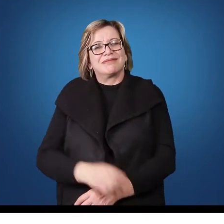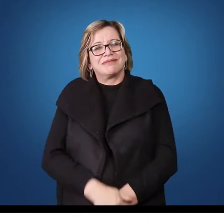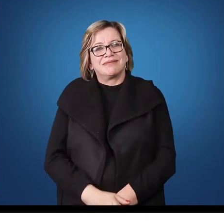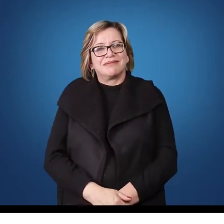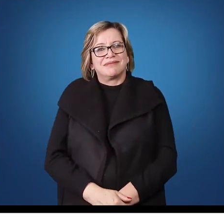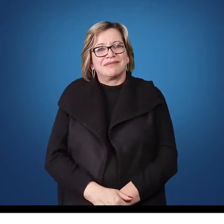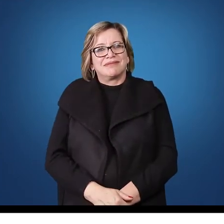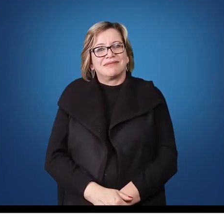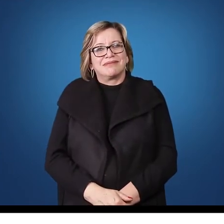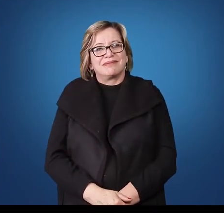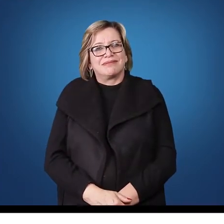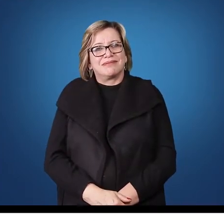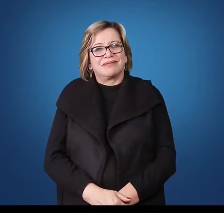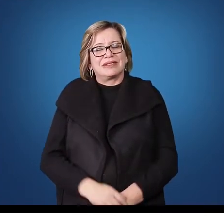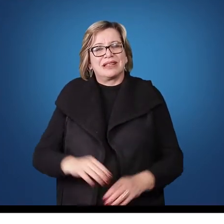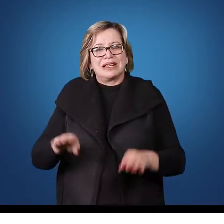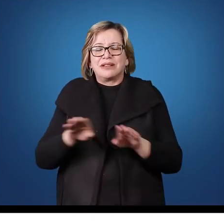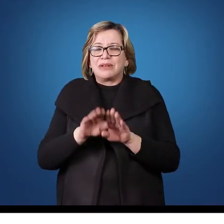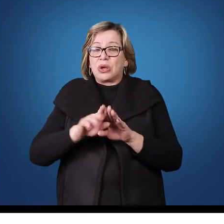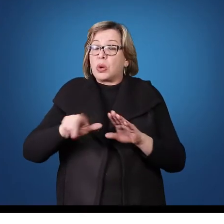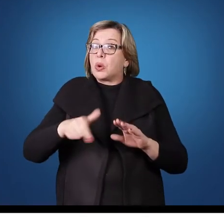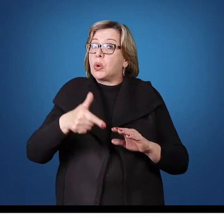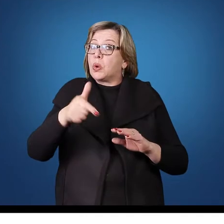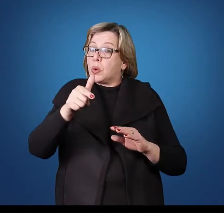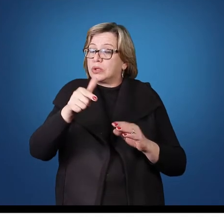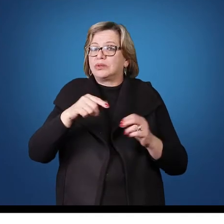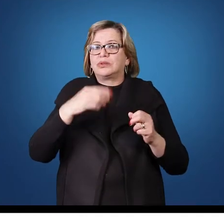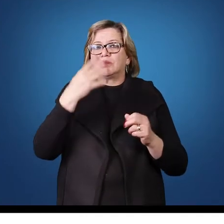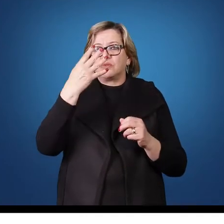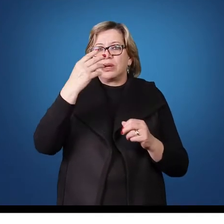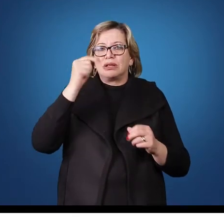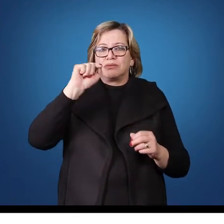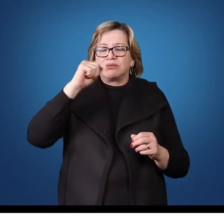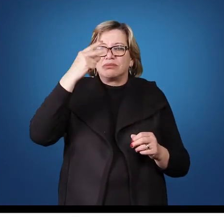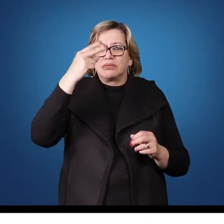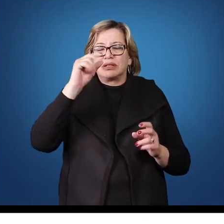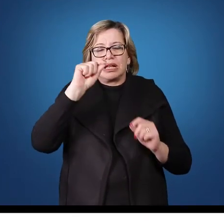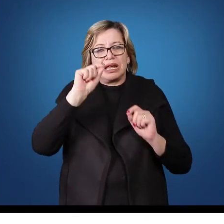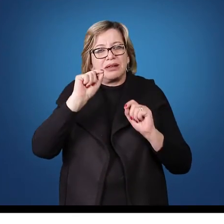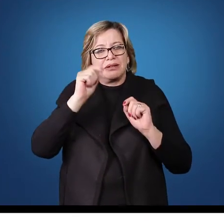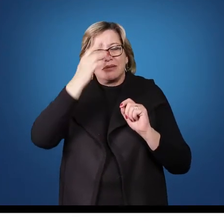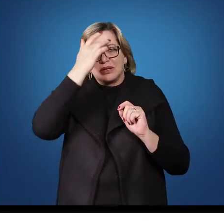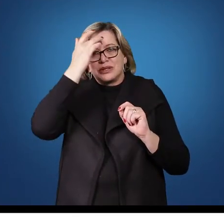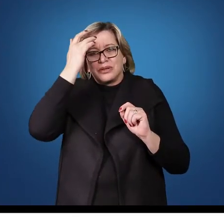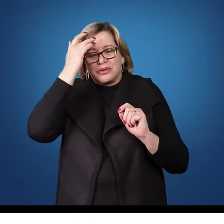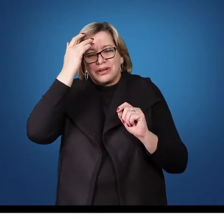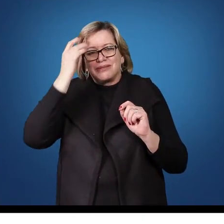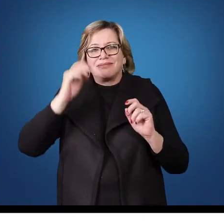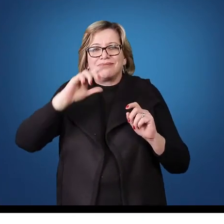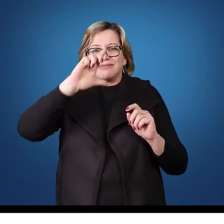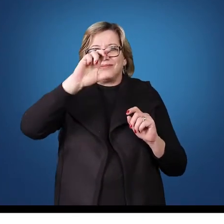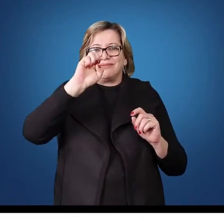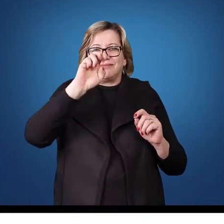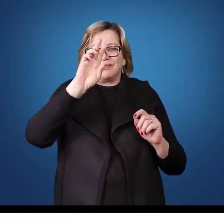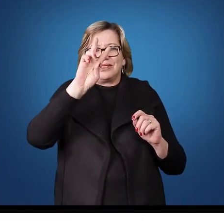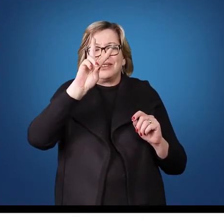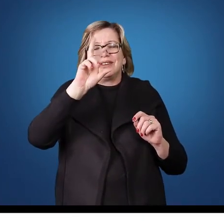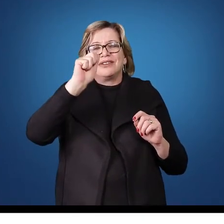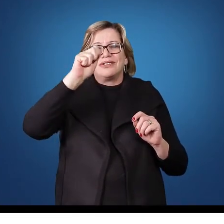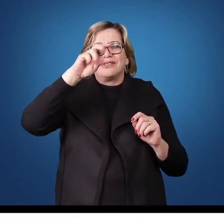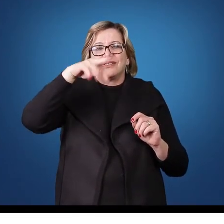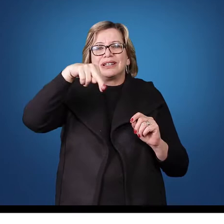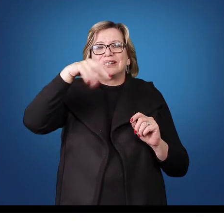Aí. Uma outra variação do sistema 4-2 é quando a levantadora, que vai assumir a função, está posicionada no fundo.